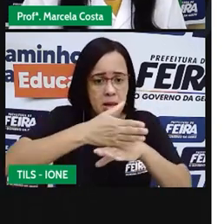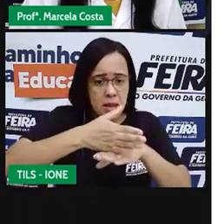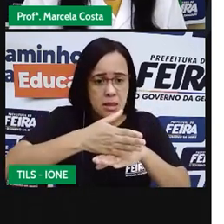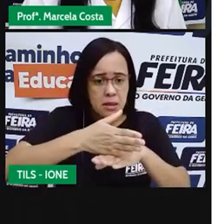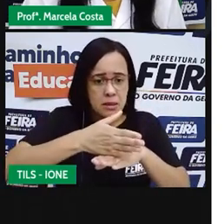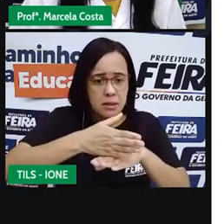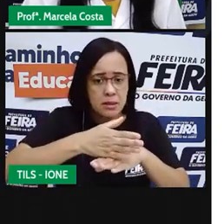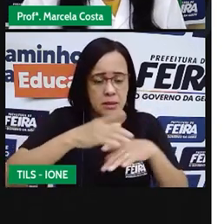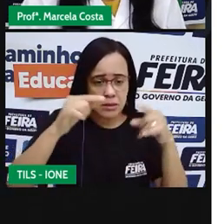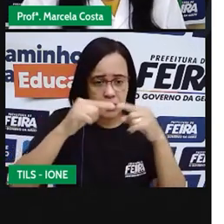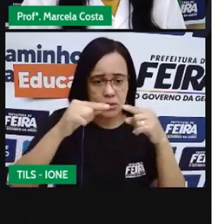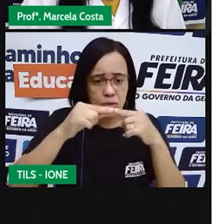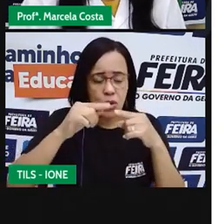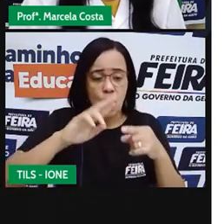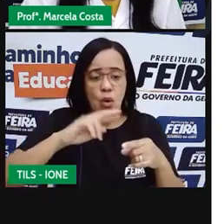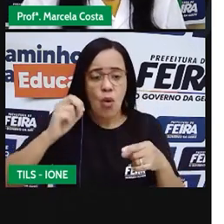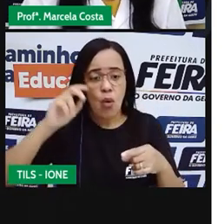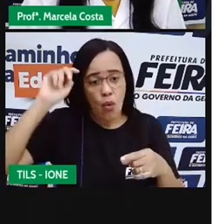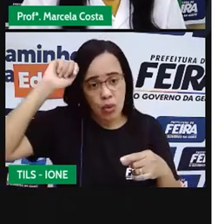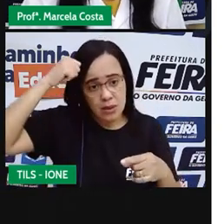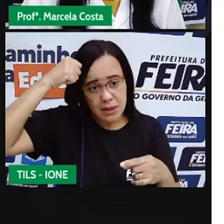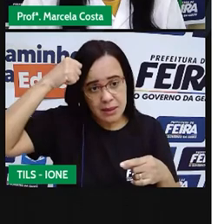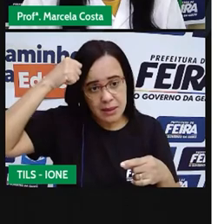ou negra?